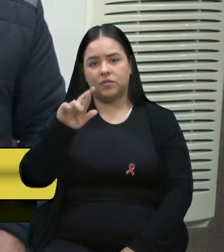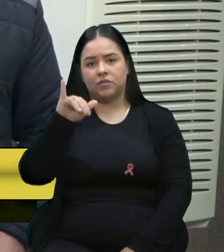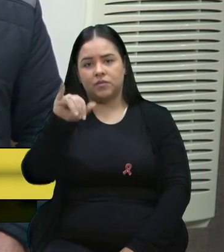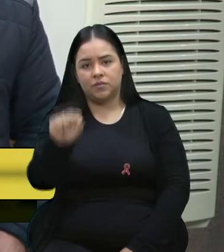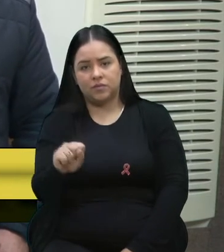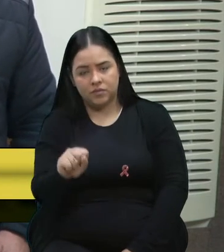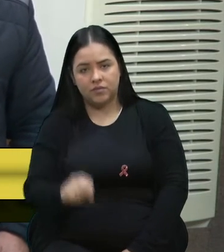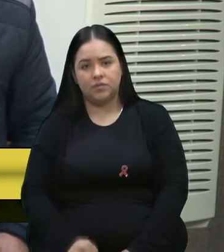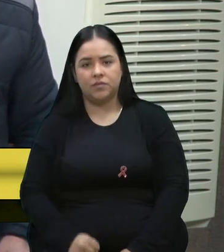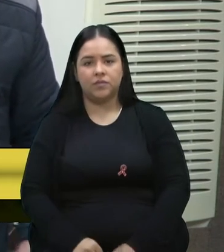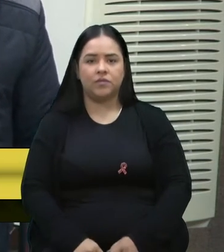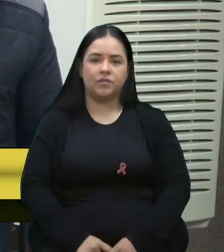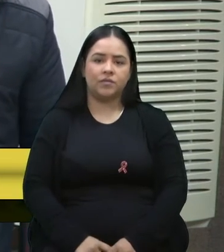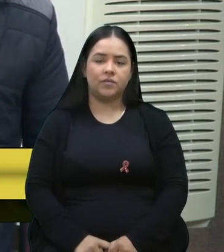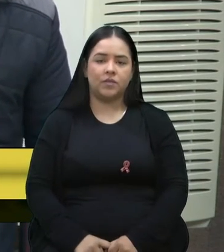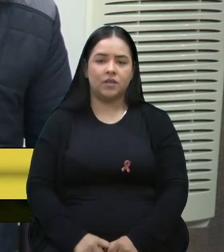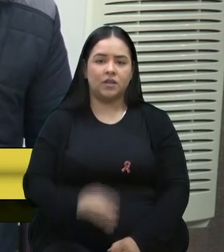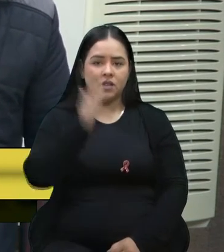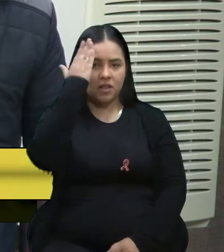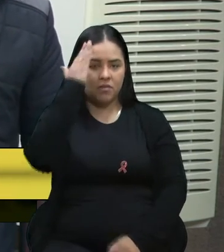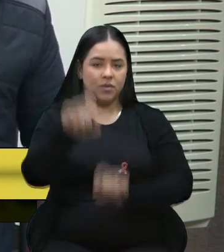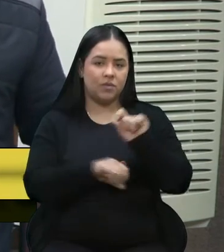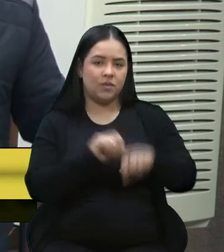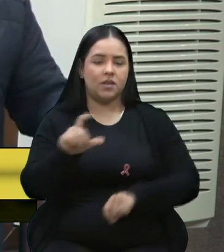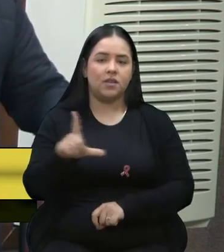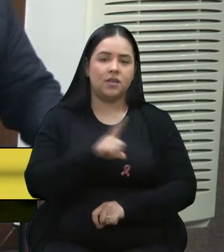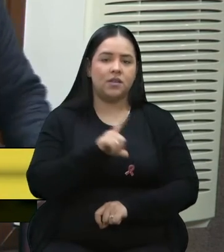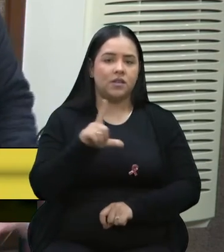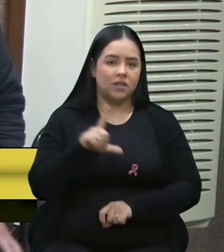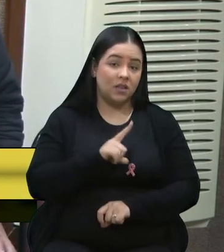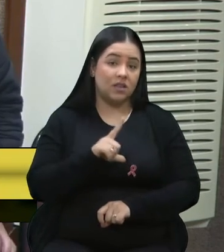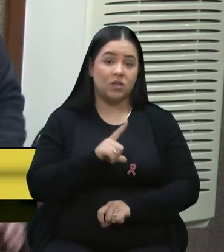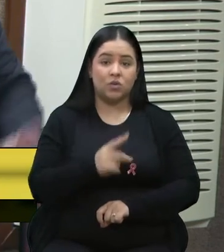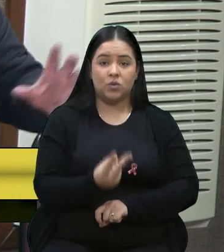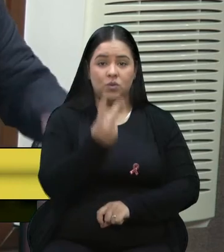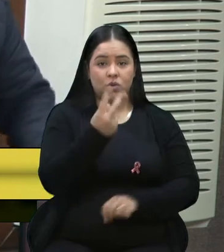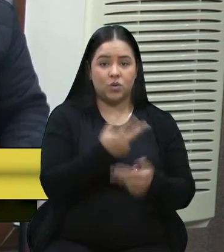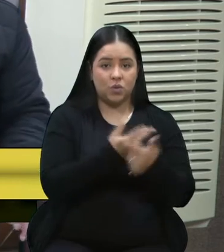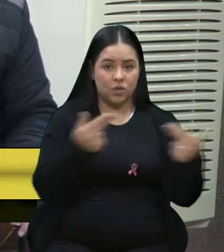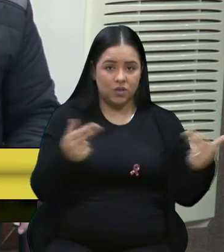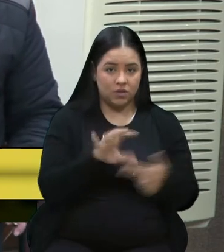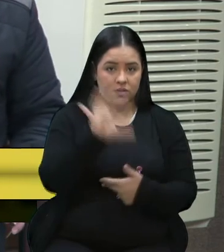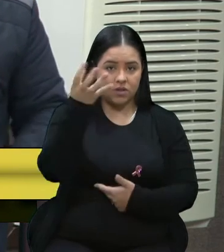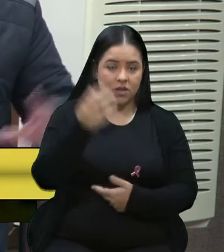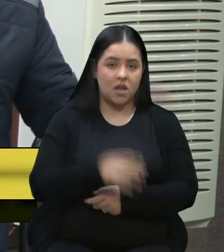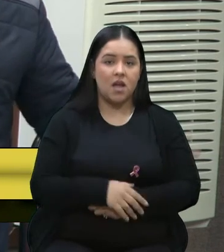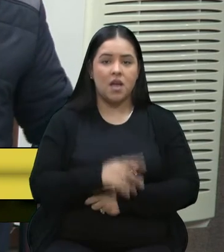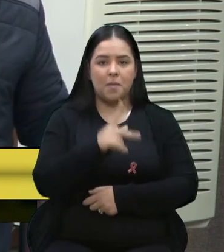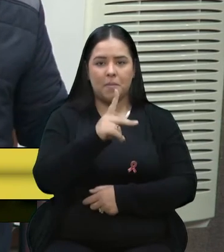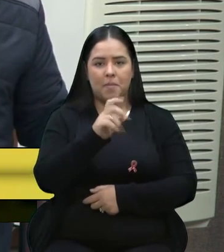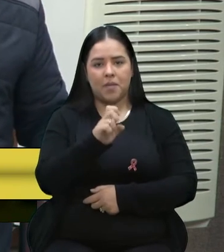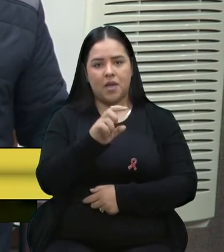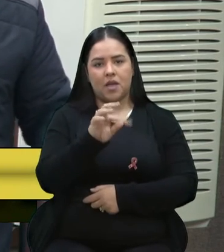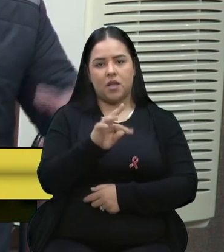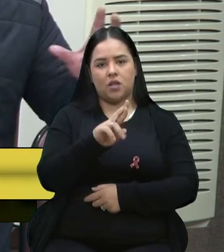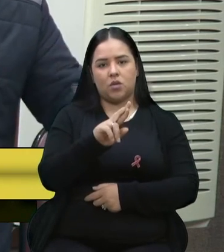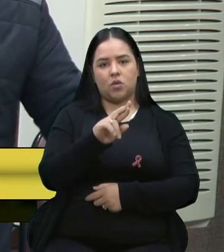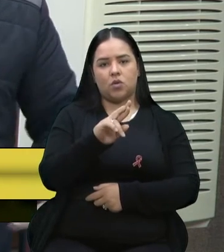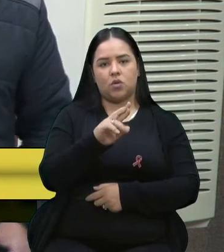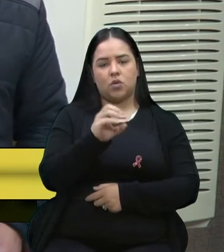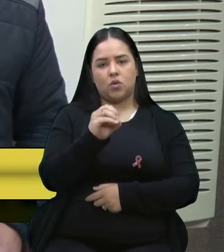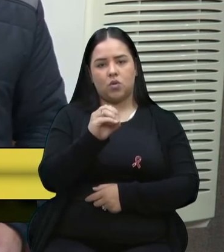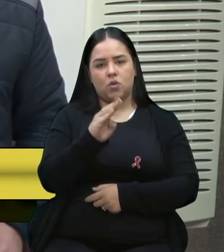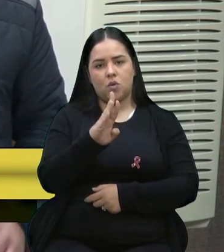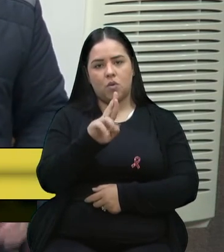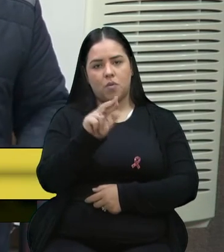De que forma é que está essa situação, porque duas coisas podem estar acontecendo. A Petrobras precisa ser revista, o que está